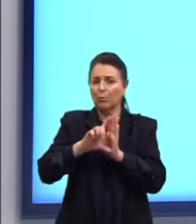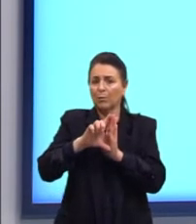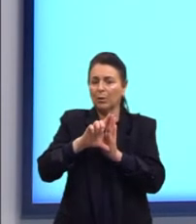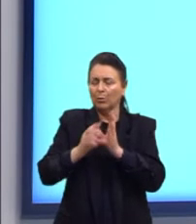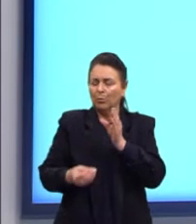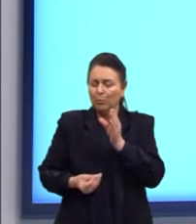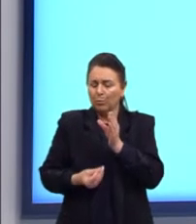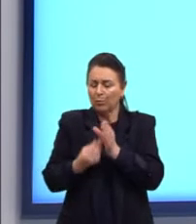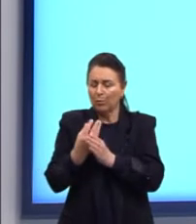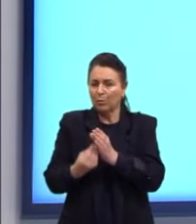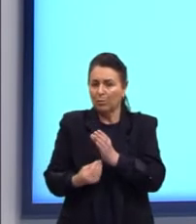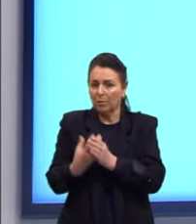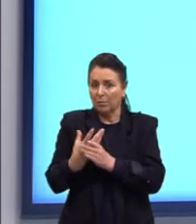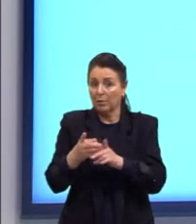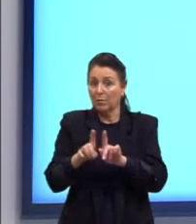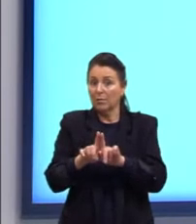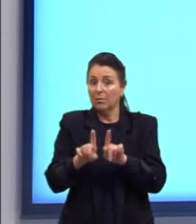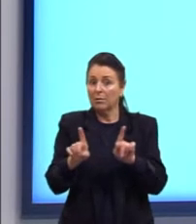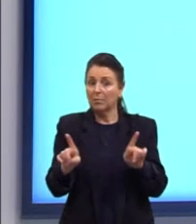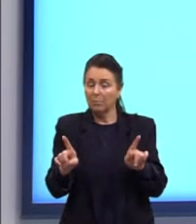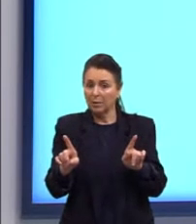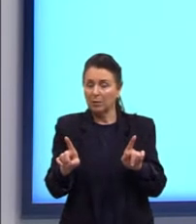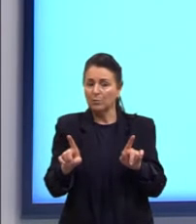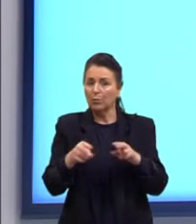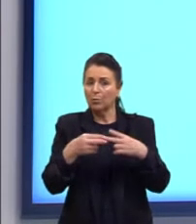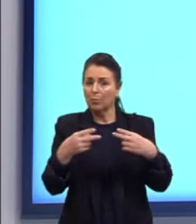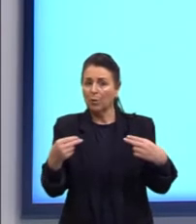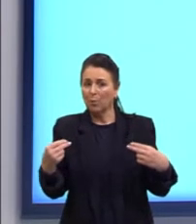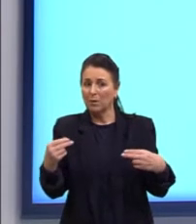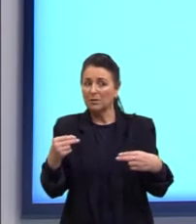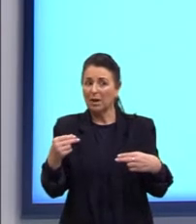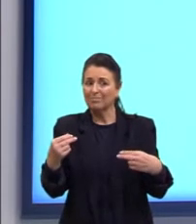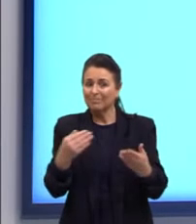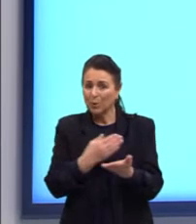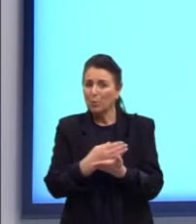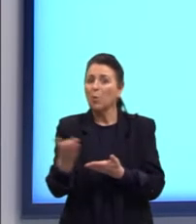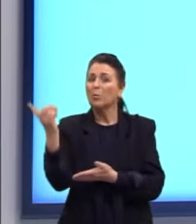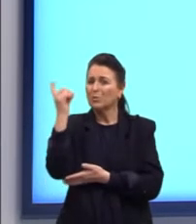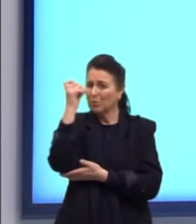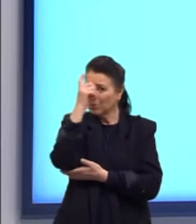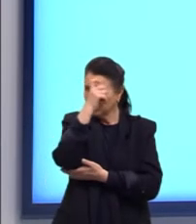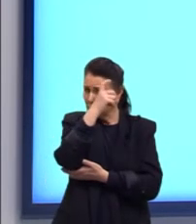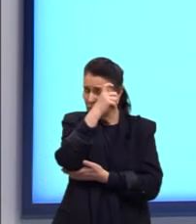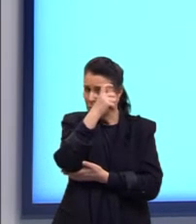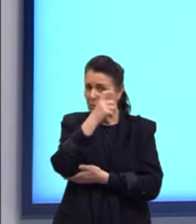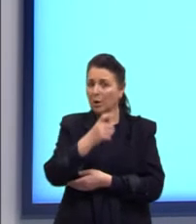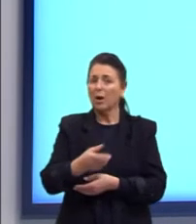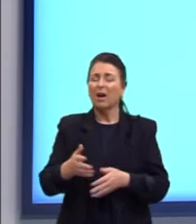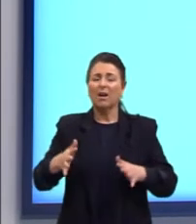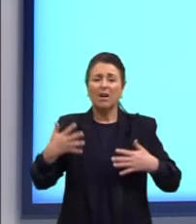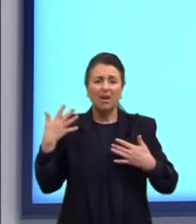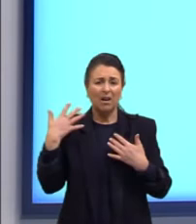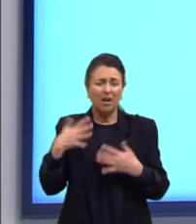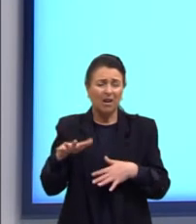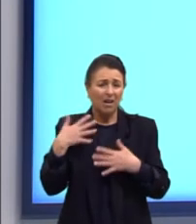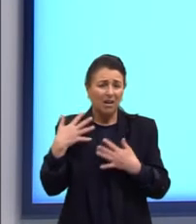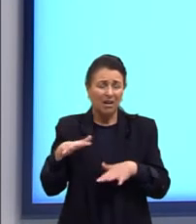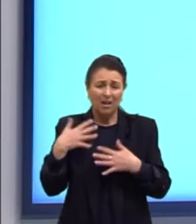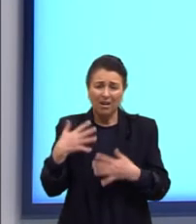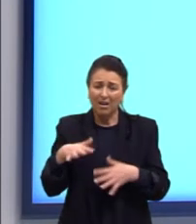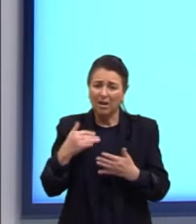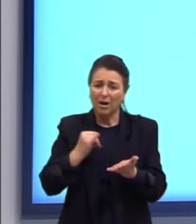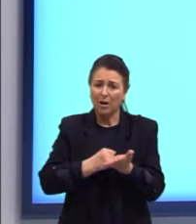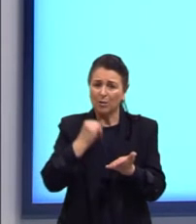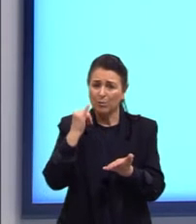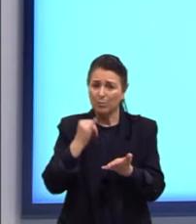produtividade, porém, um aspecto dificultou esse avanço, o alto custo do imposto ao produtor